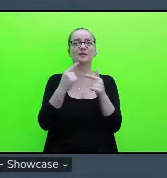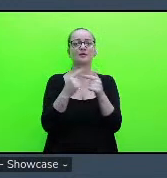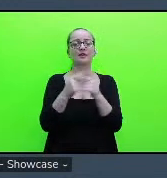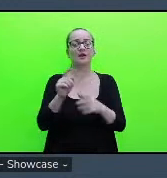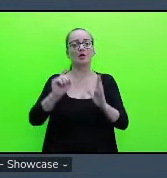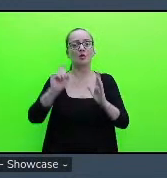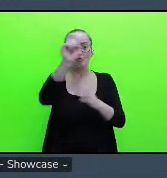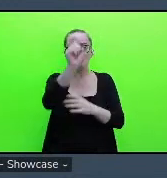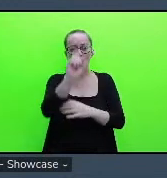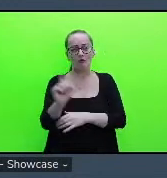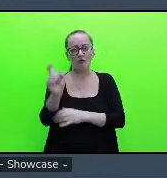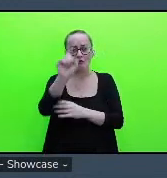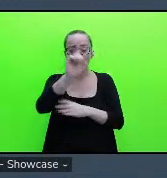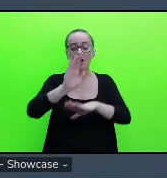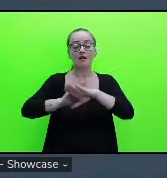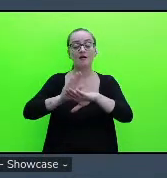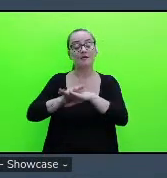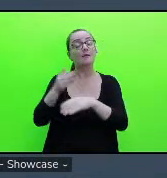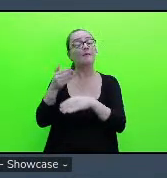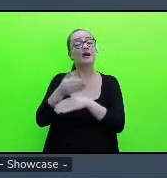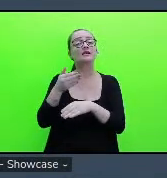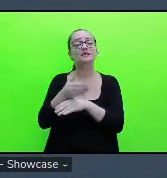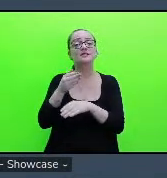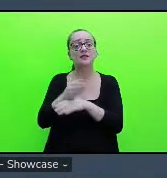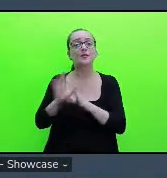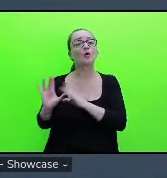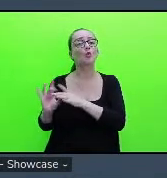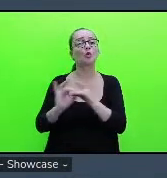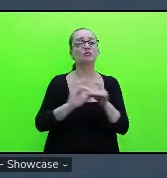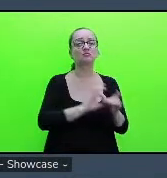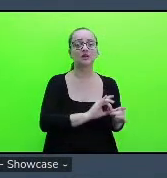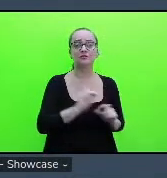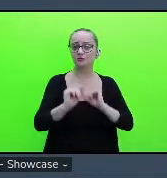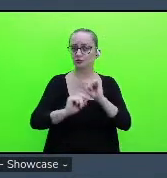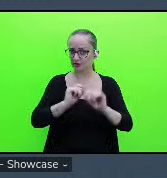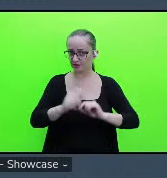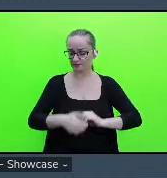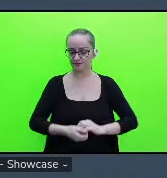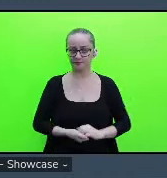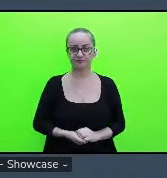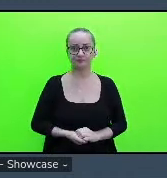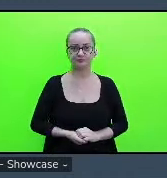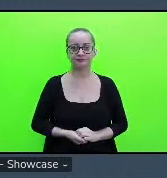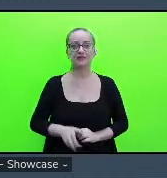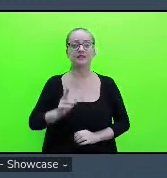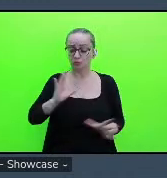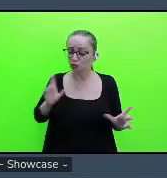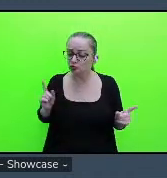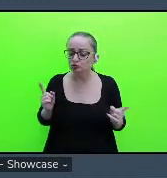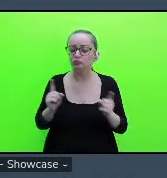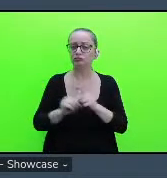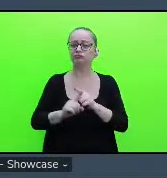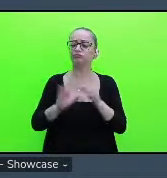eles fazem parte, né, de um contexto onde eles estão sempre juntos, né,